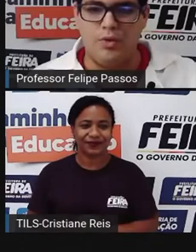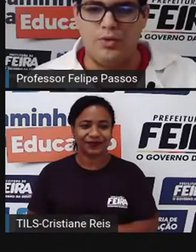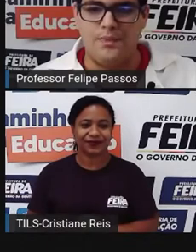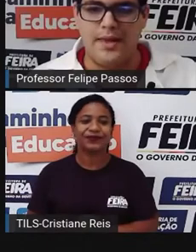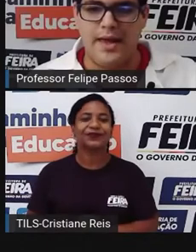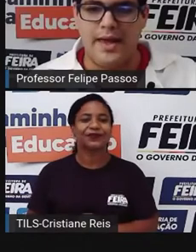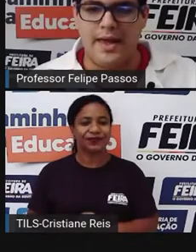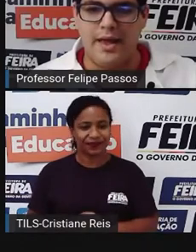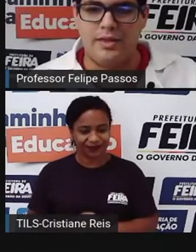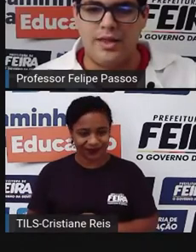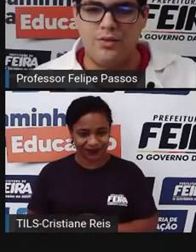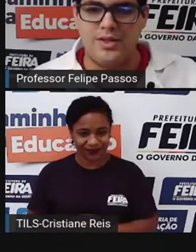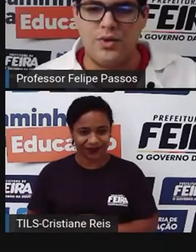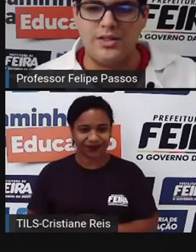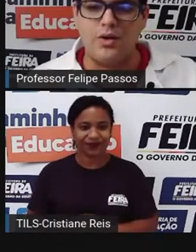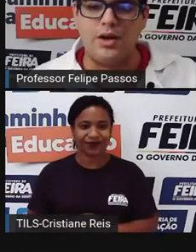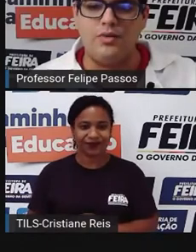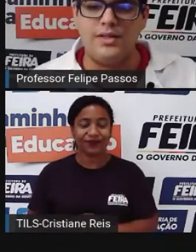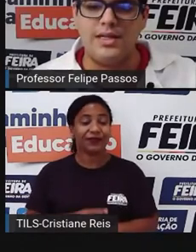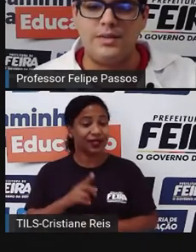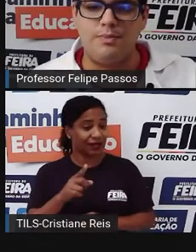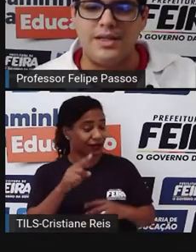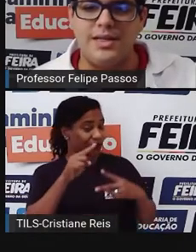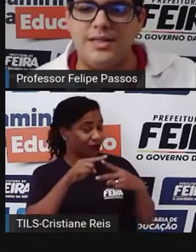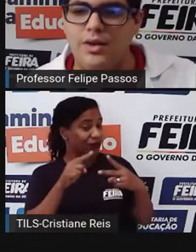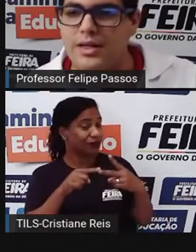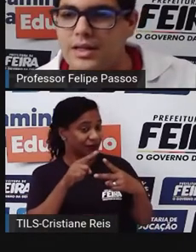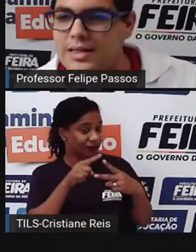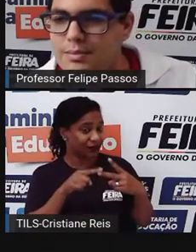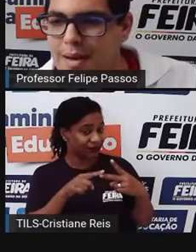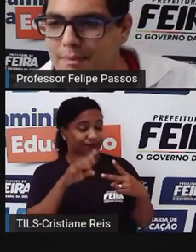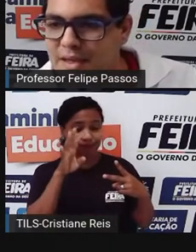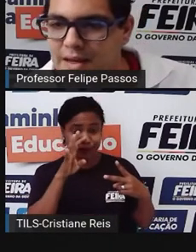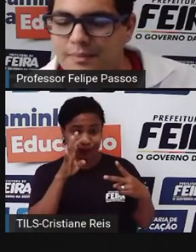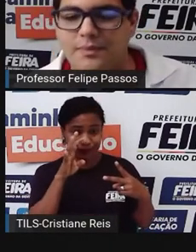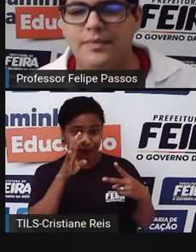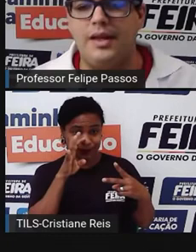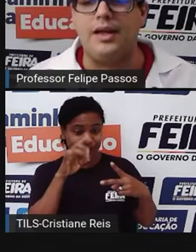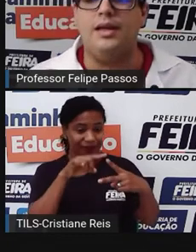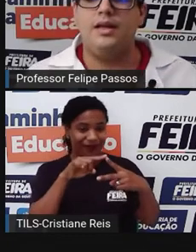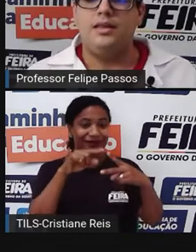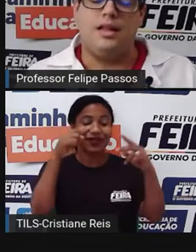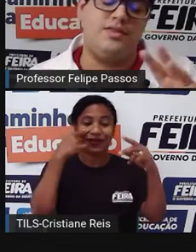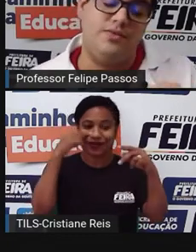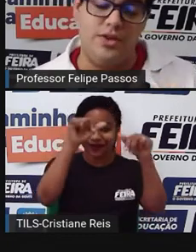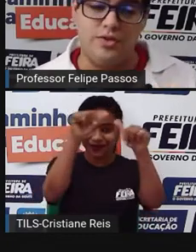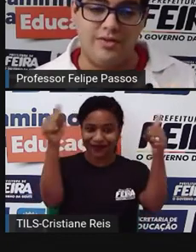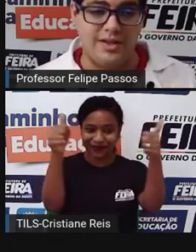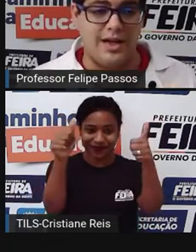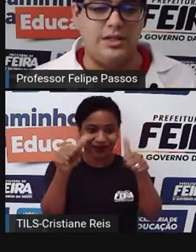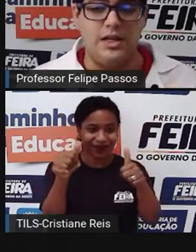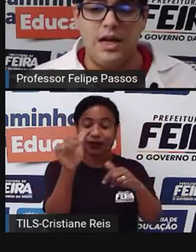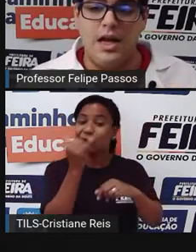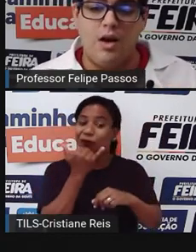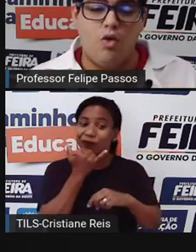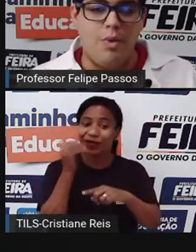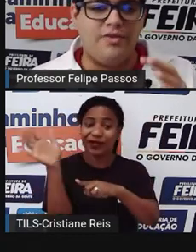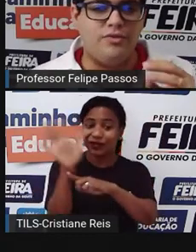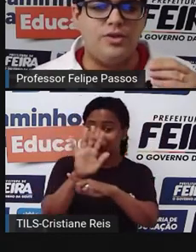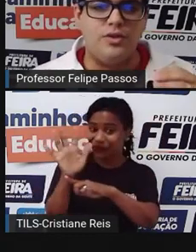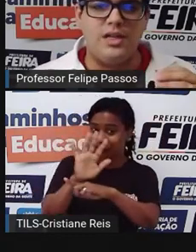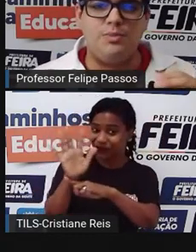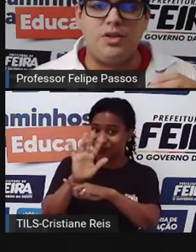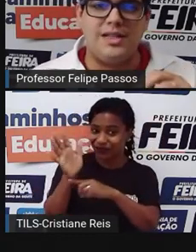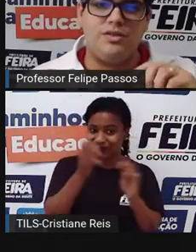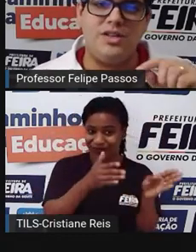Pronto. Tem duas coisas que eu quero que vocês prestem atenção aqui nesse mapinha, neste vídeo, na verdade. Como